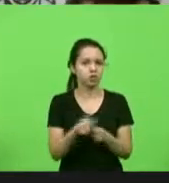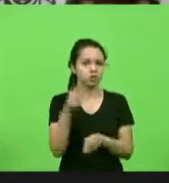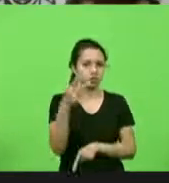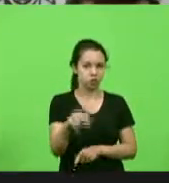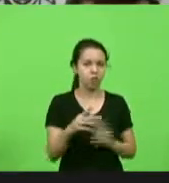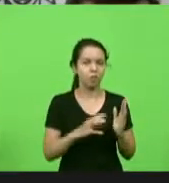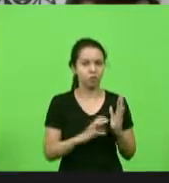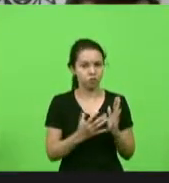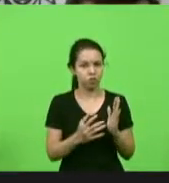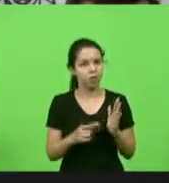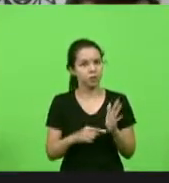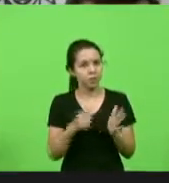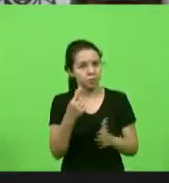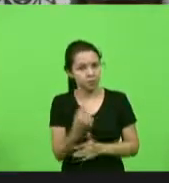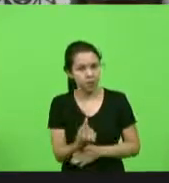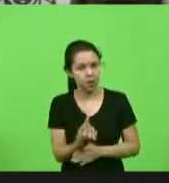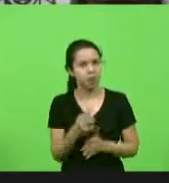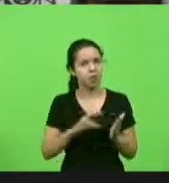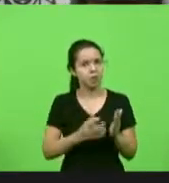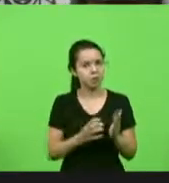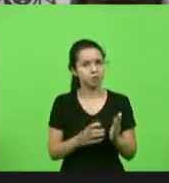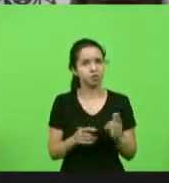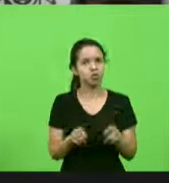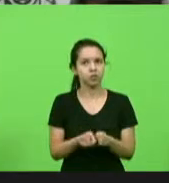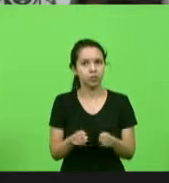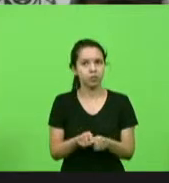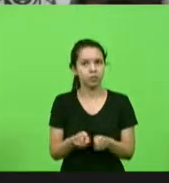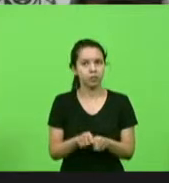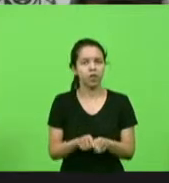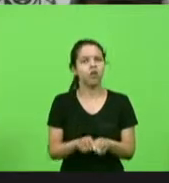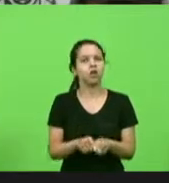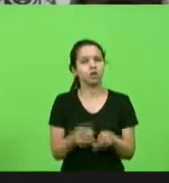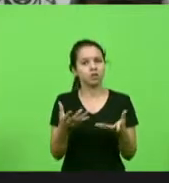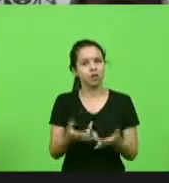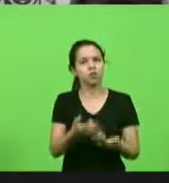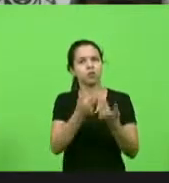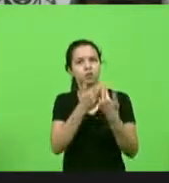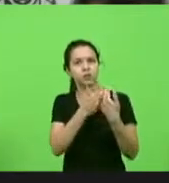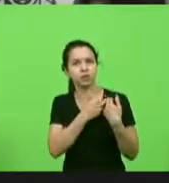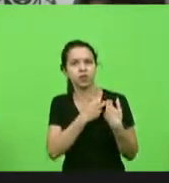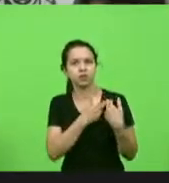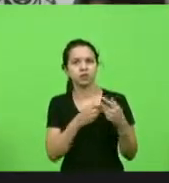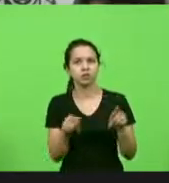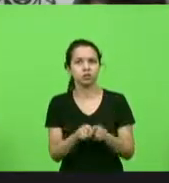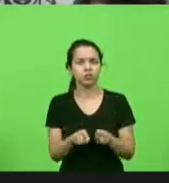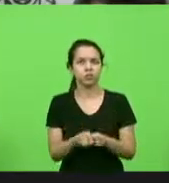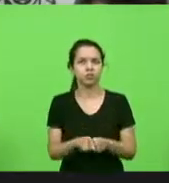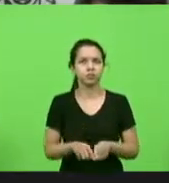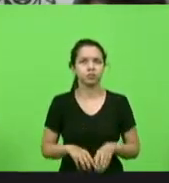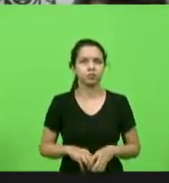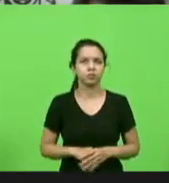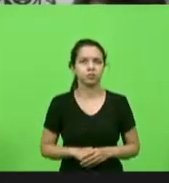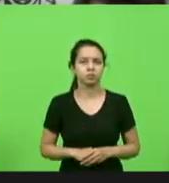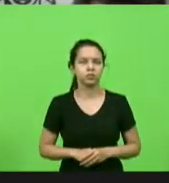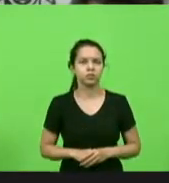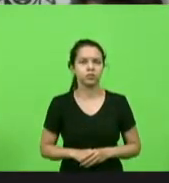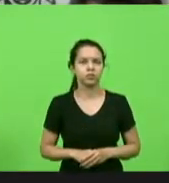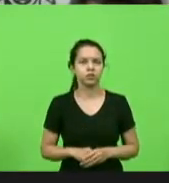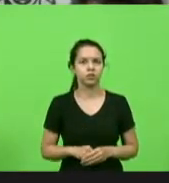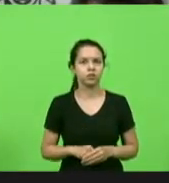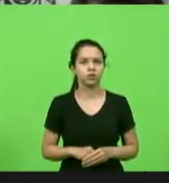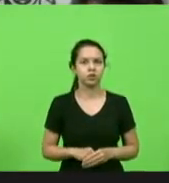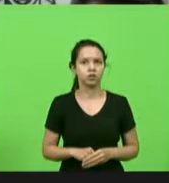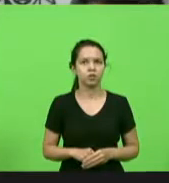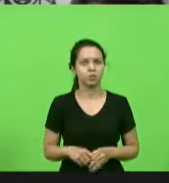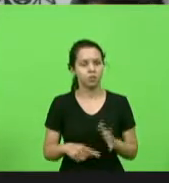foi inclusive o primeiro partido a fechar questão pela responsabilidade e pela um minuto para concluir deputado o seu partido o MDB foi